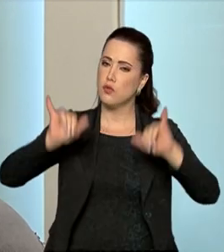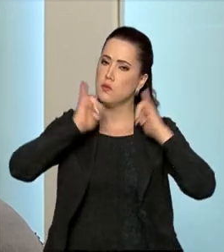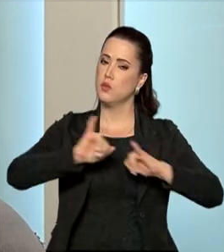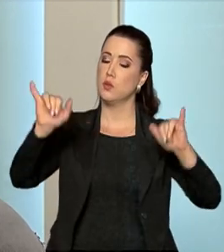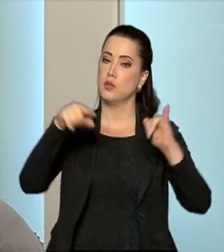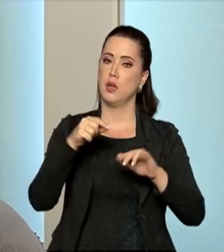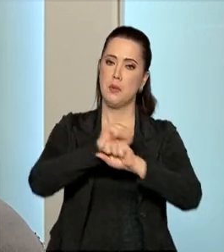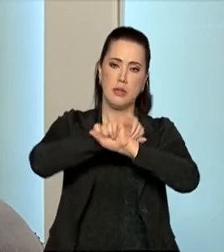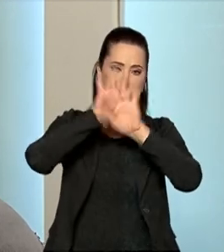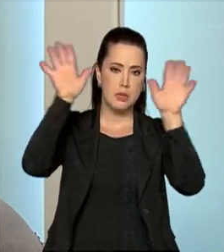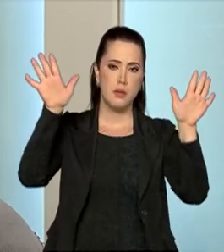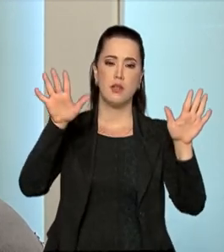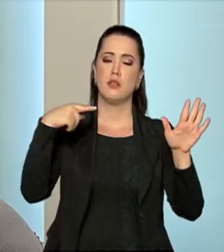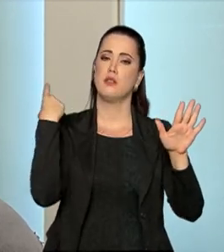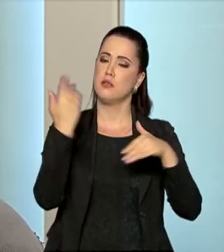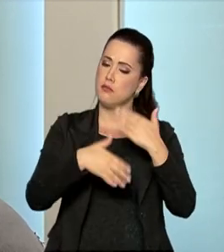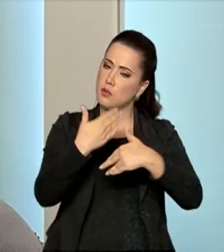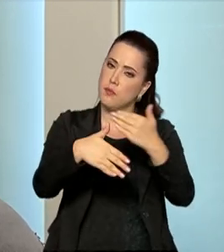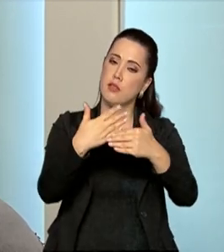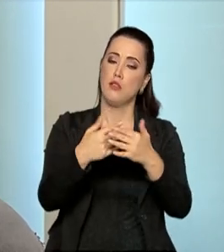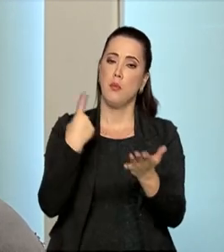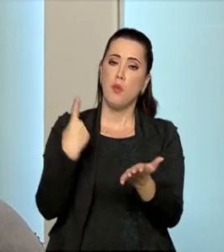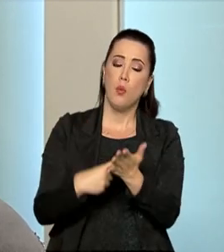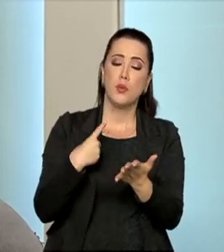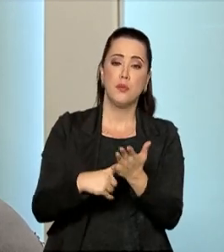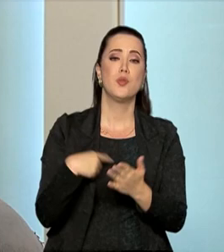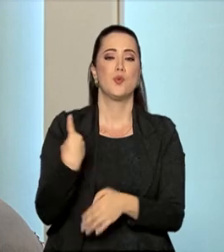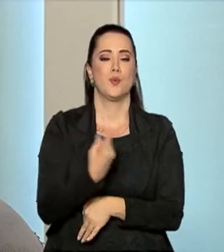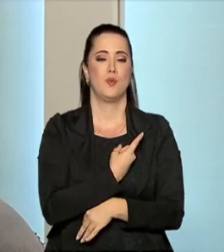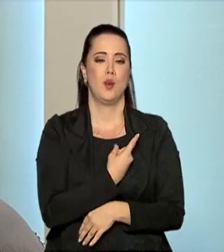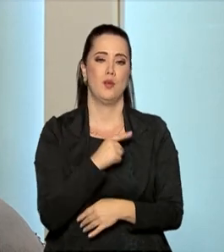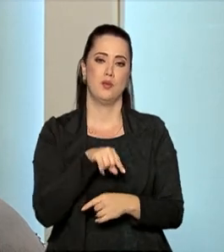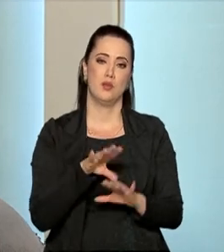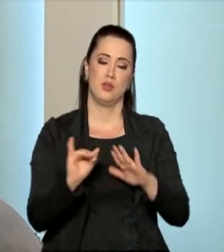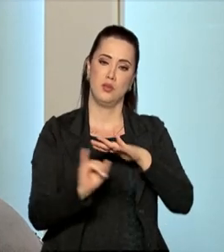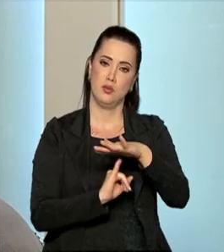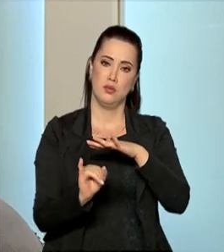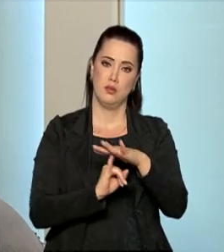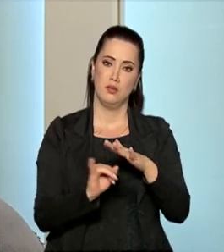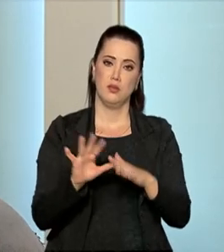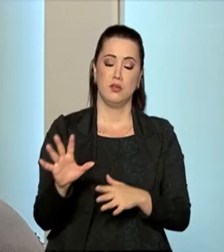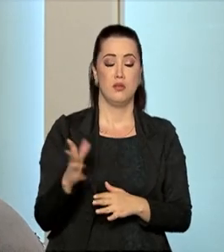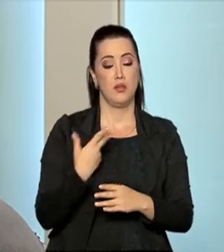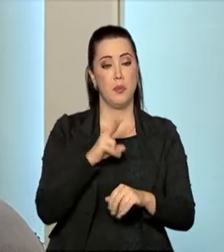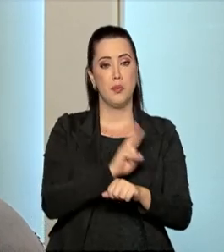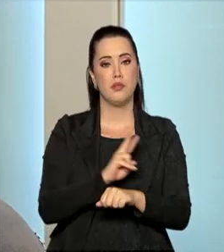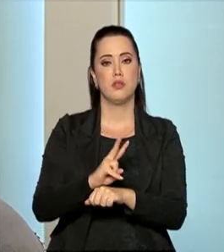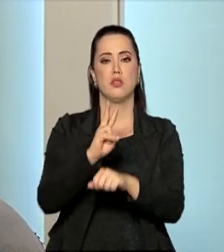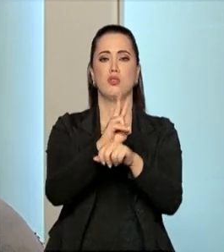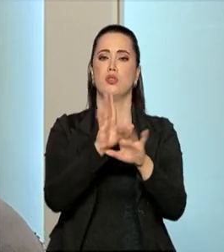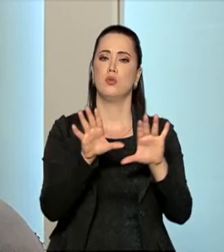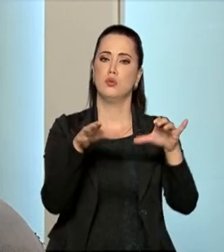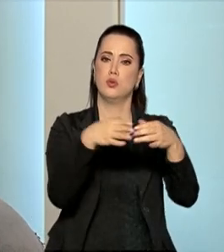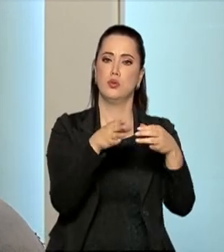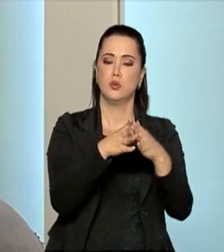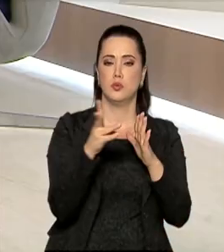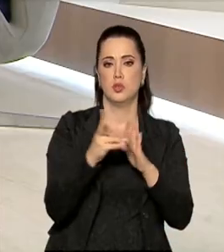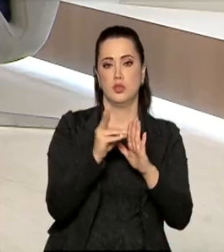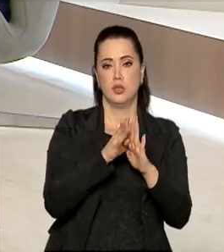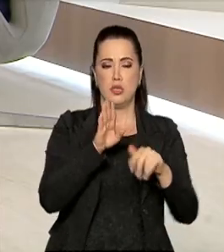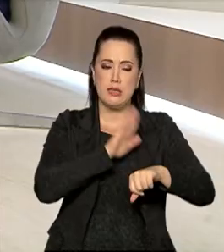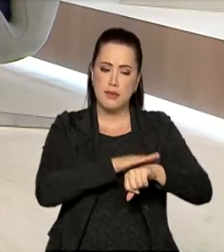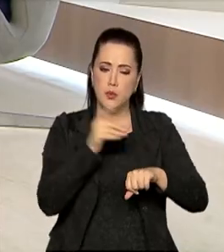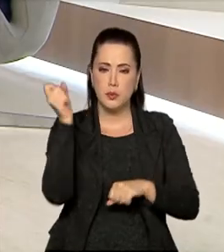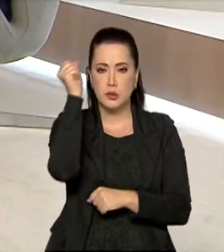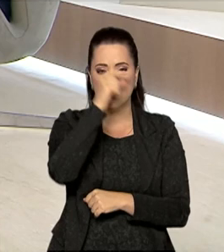transparência ao processo, mostra comprometimento da nossa instituição em salvar e guardar os indígenas nesse momento tão